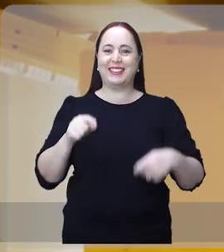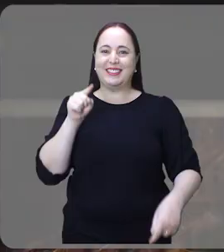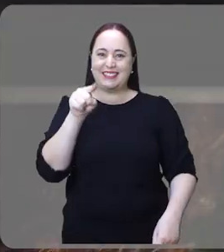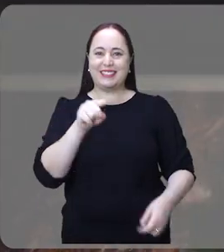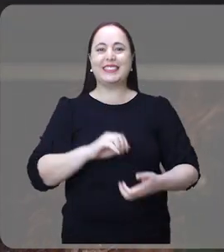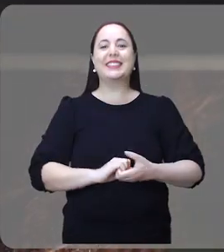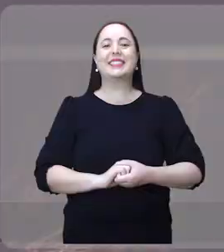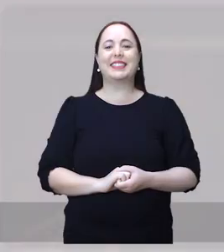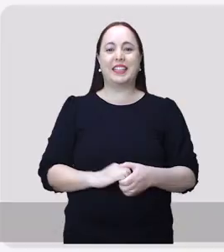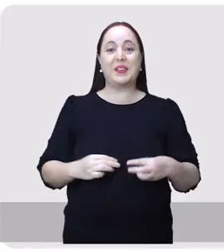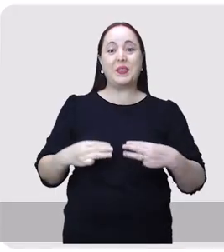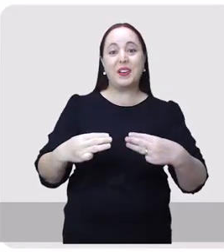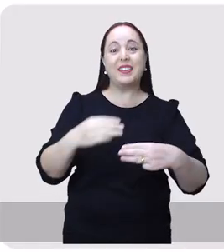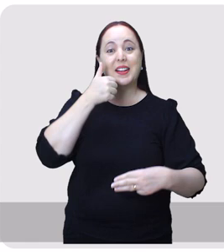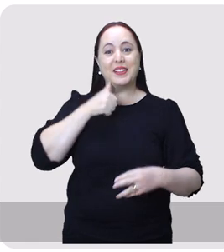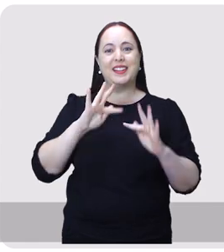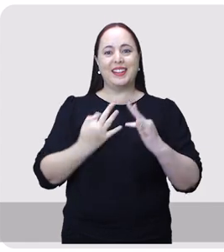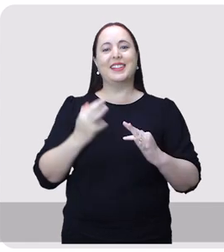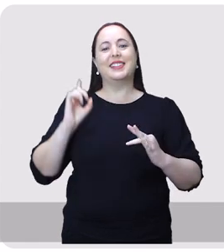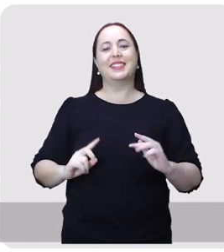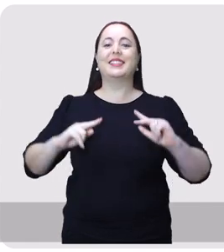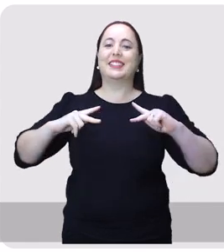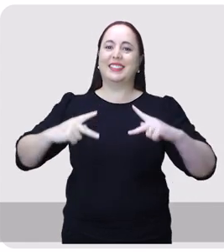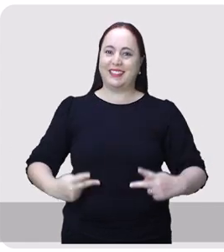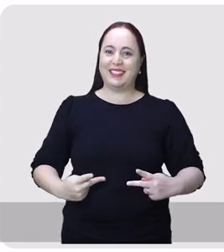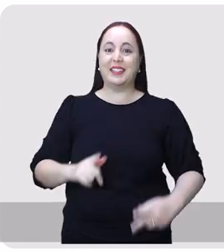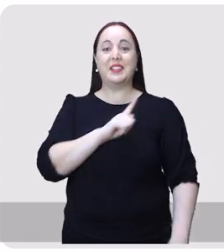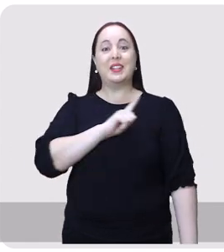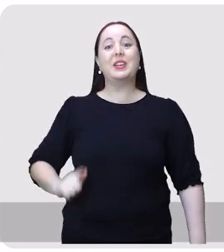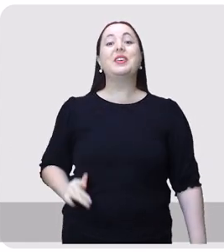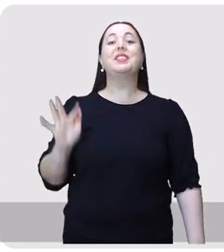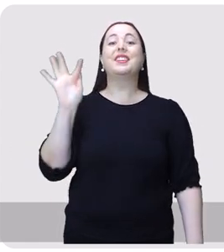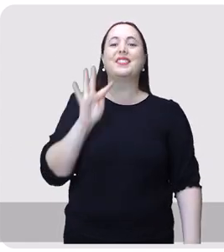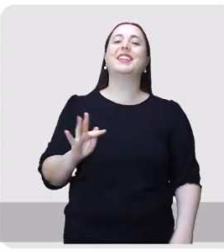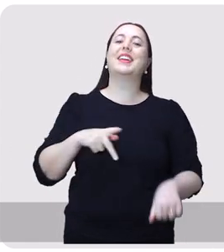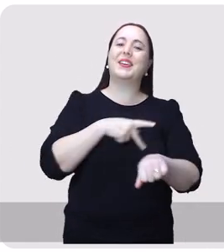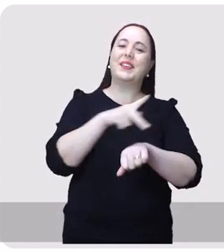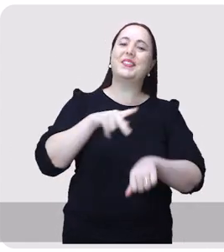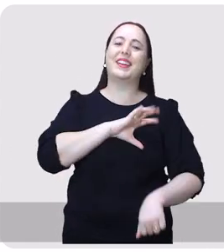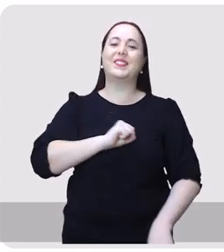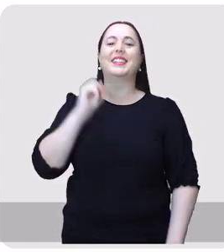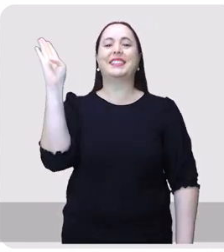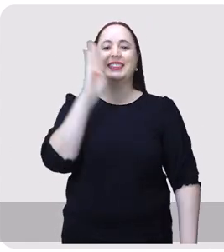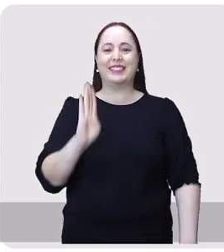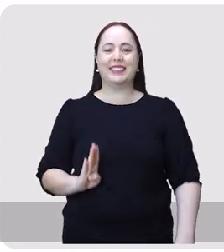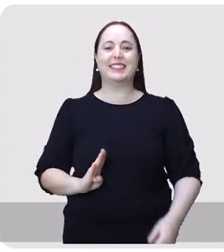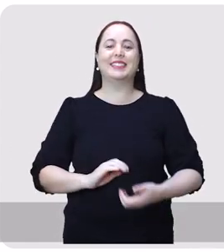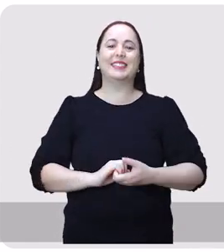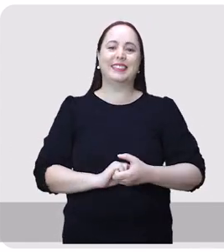precisa de você. Ministério da Mulher, da Família e dos Direitos Humanos, Governo Federal, Pátria Amada, Brasil.